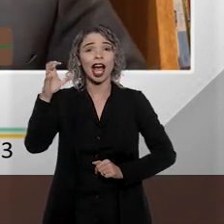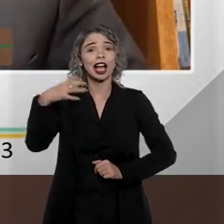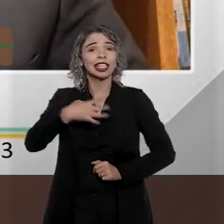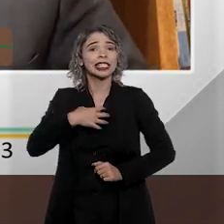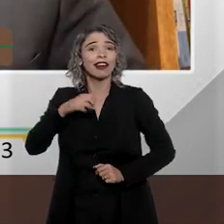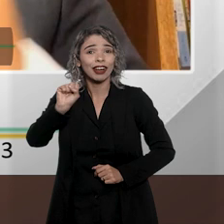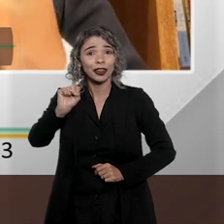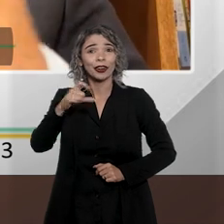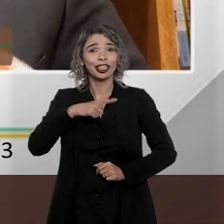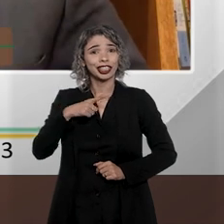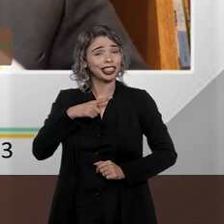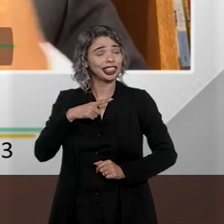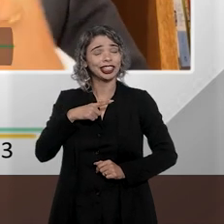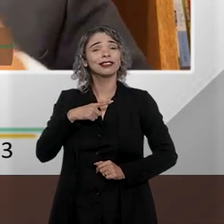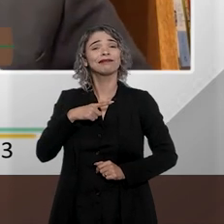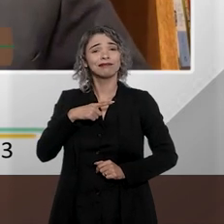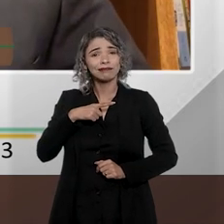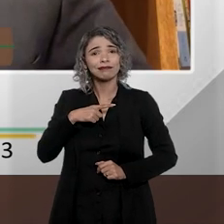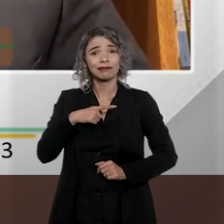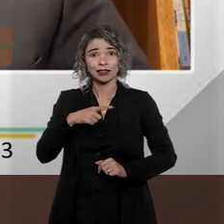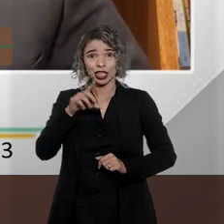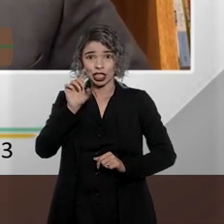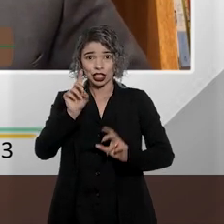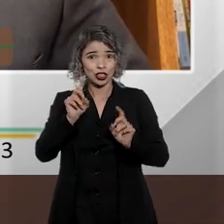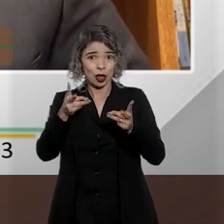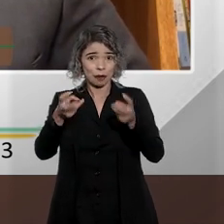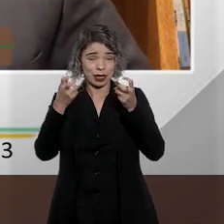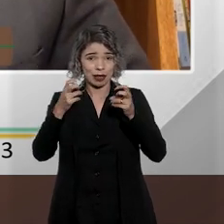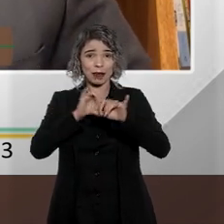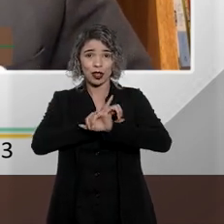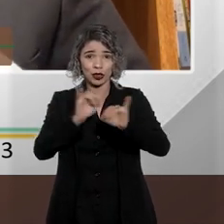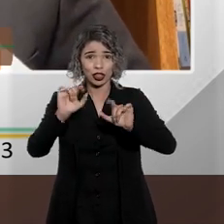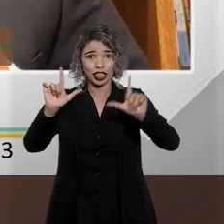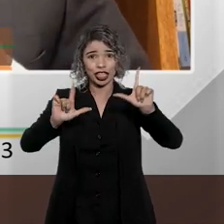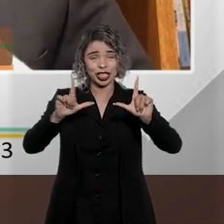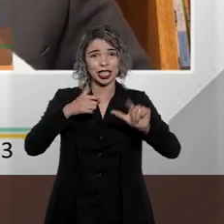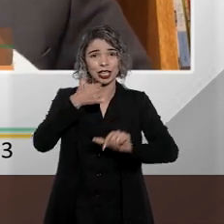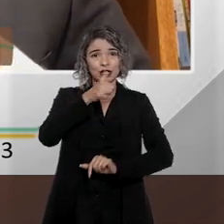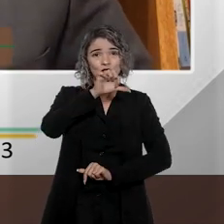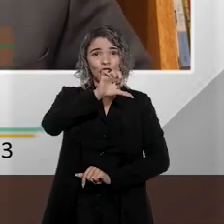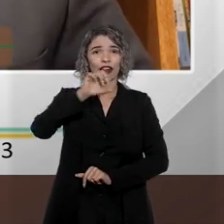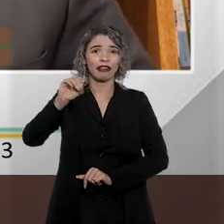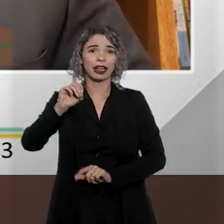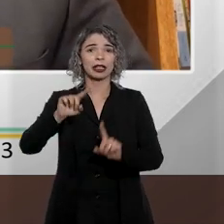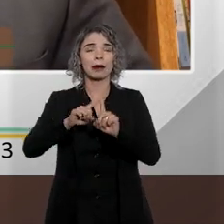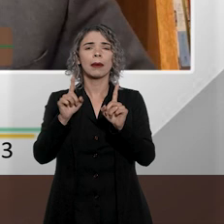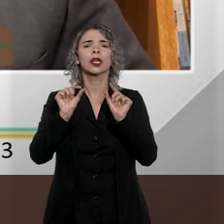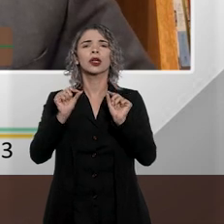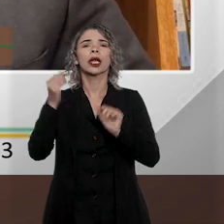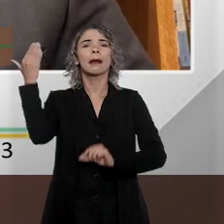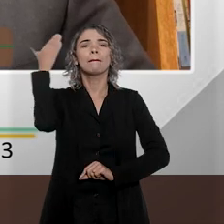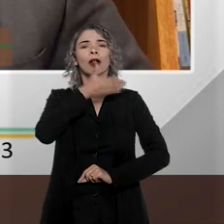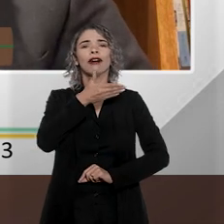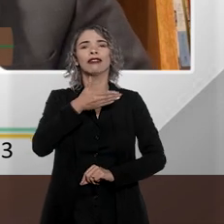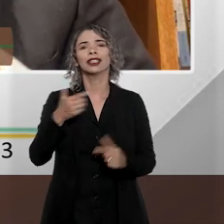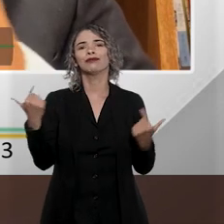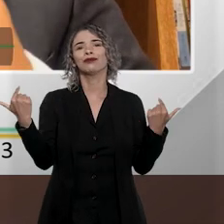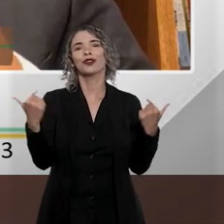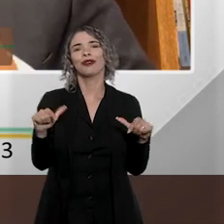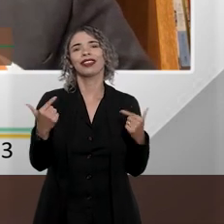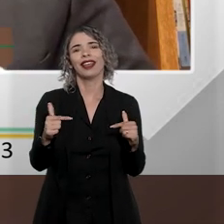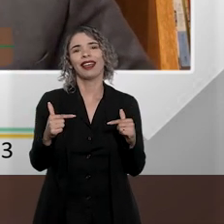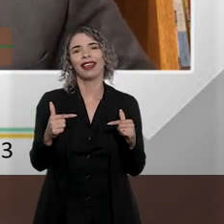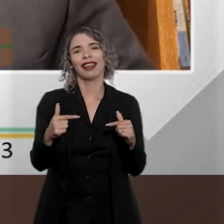de carnaval aqui em Salvador durante muito tempo. Basta ver as notícias na década de 90. só que não tinha, muito difícil você provar, porque